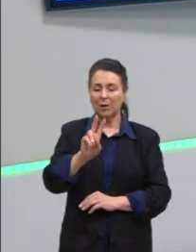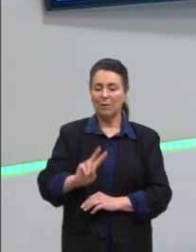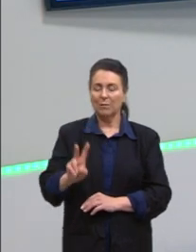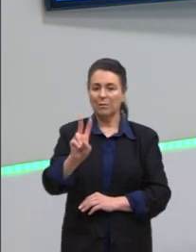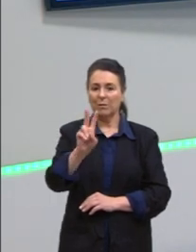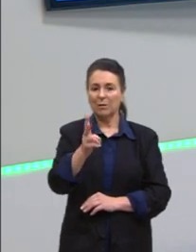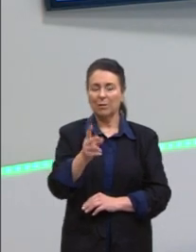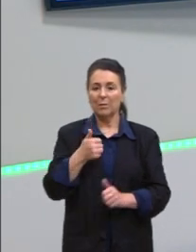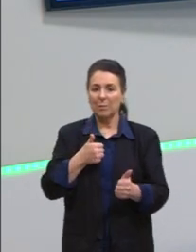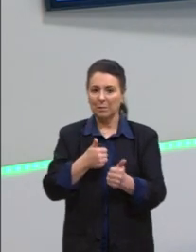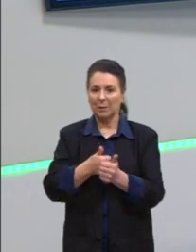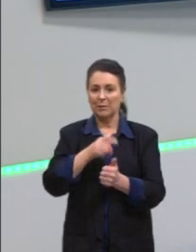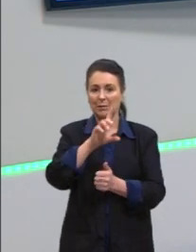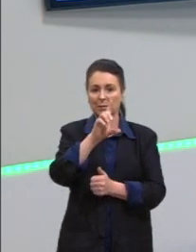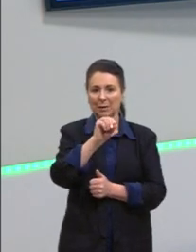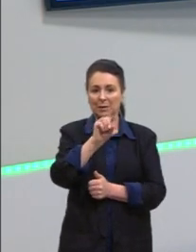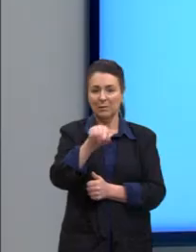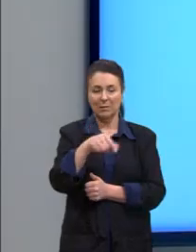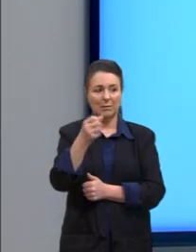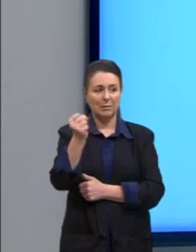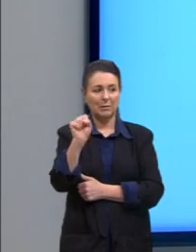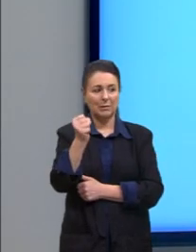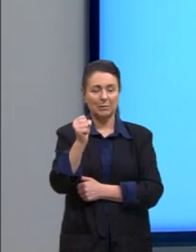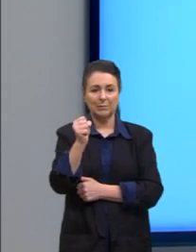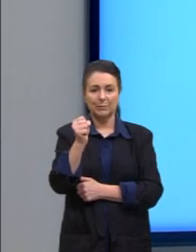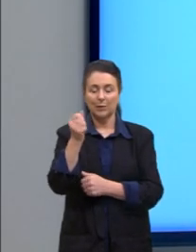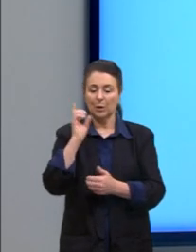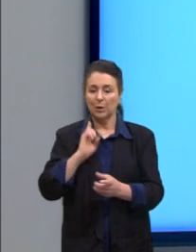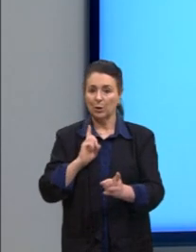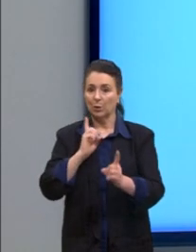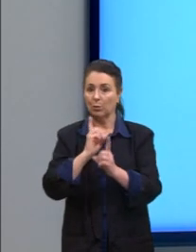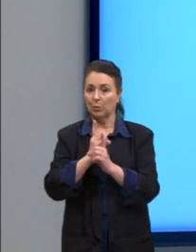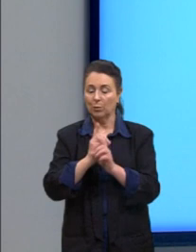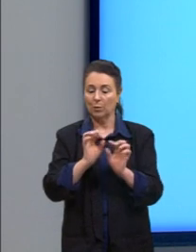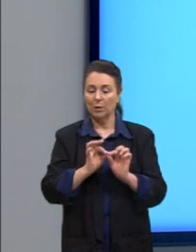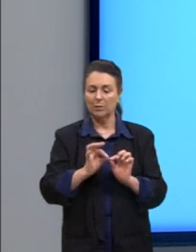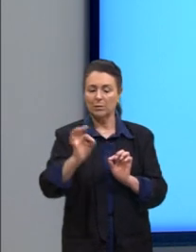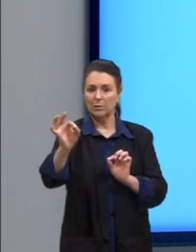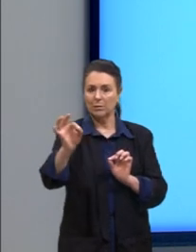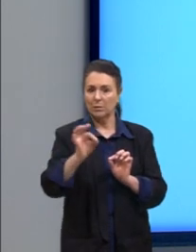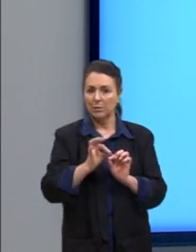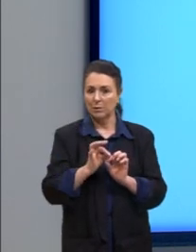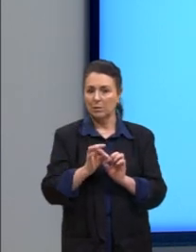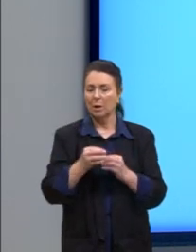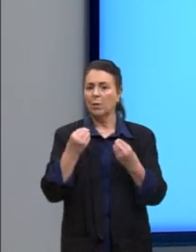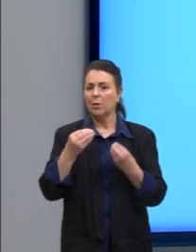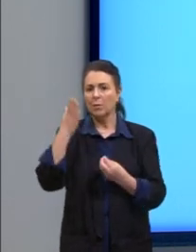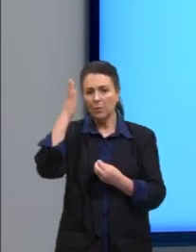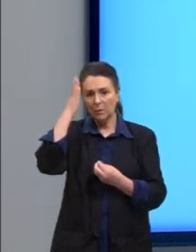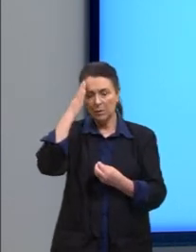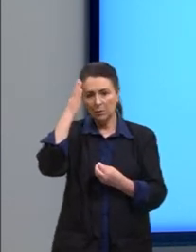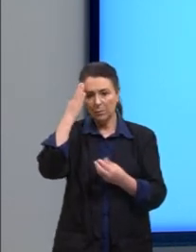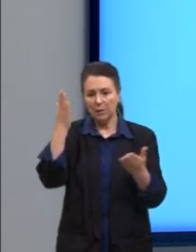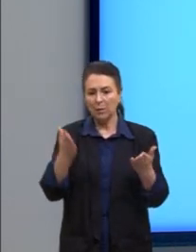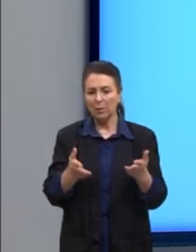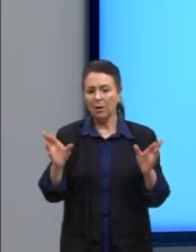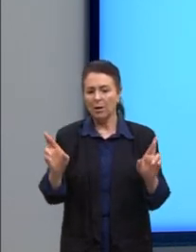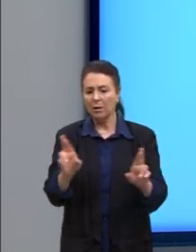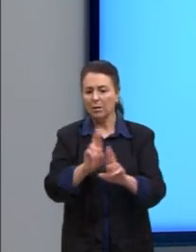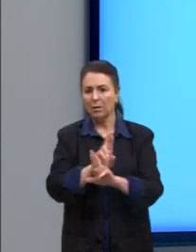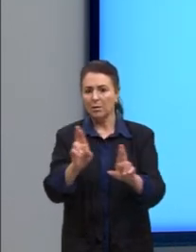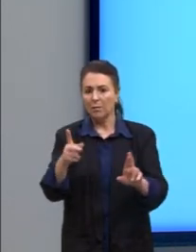10,8. Tá, cheguei na distância, mas como que eu vou saber a posição relativa, né?